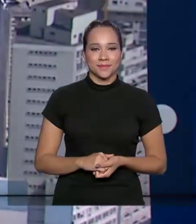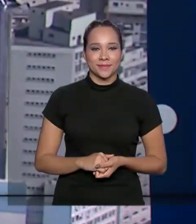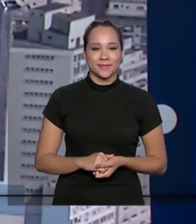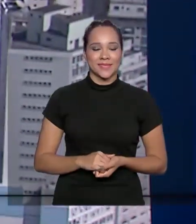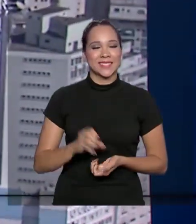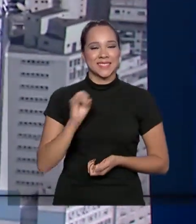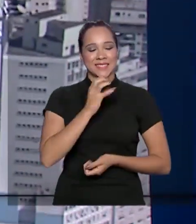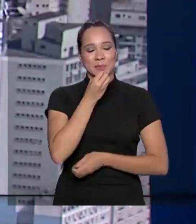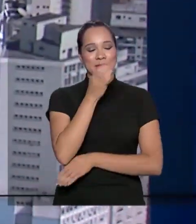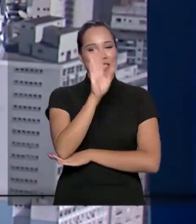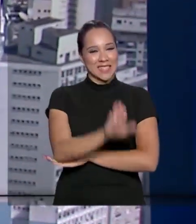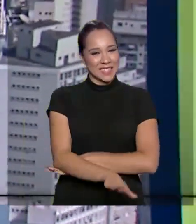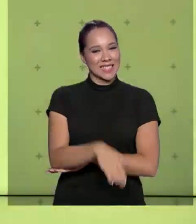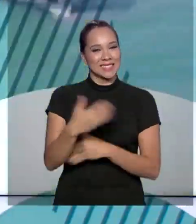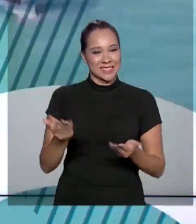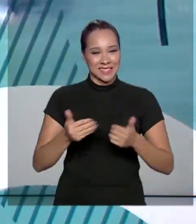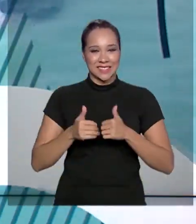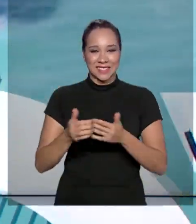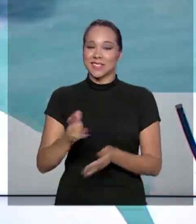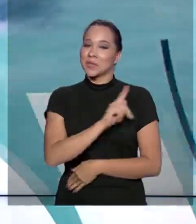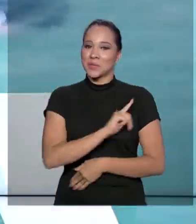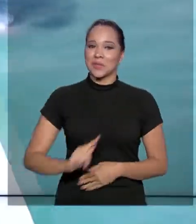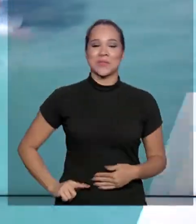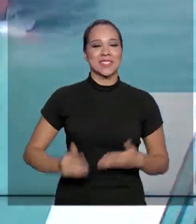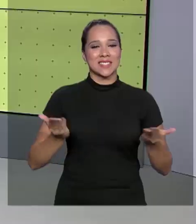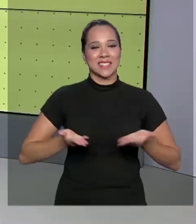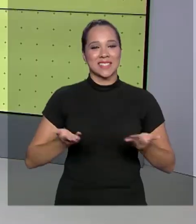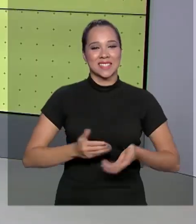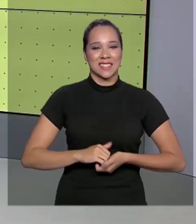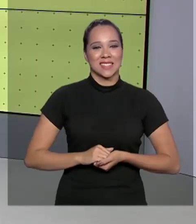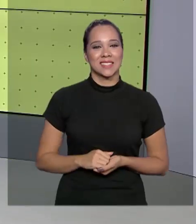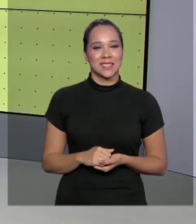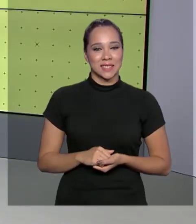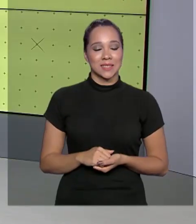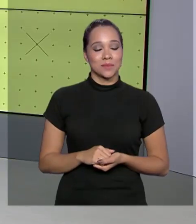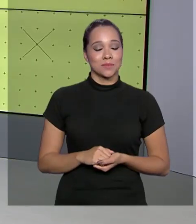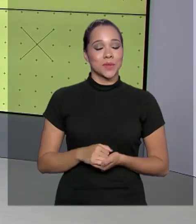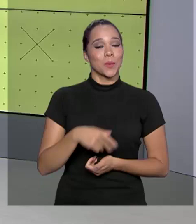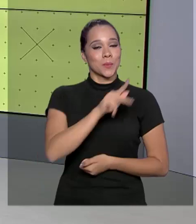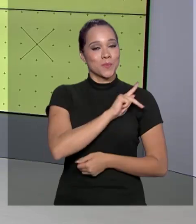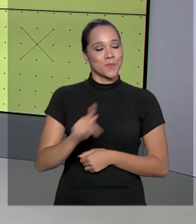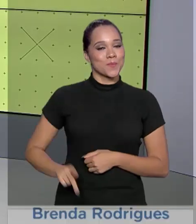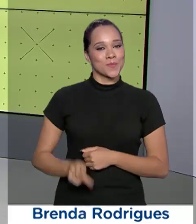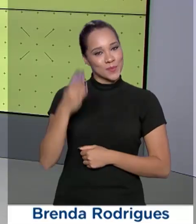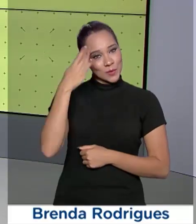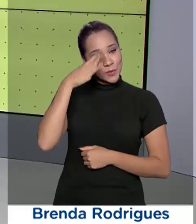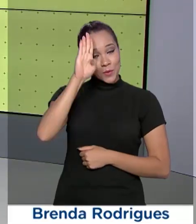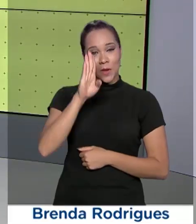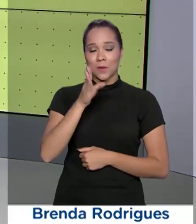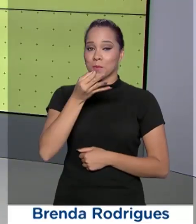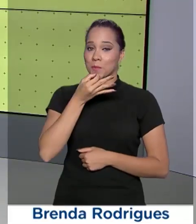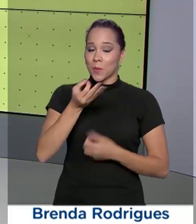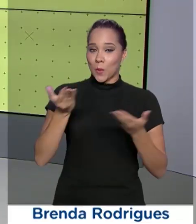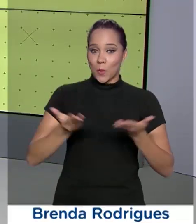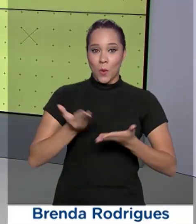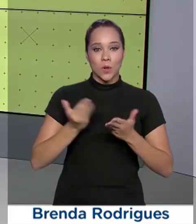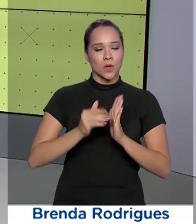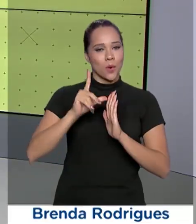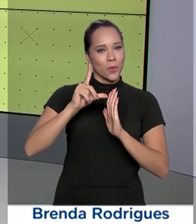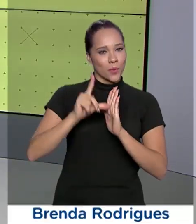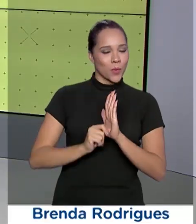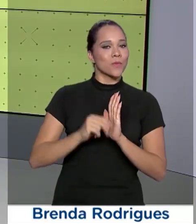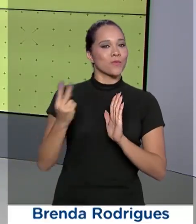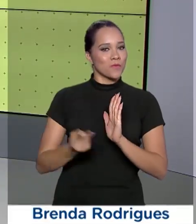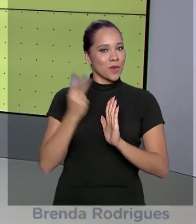Olá, boa tarde. Já está no ar mais um Governo Agora. O presidente Jair Bolsonaro comentou hoje a redução do